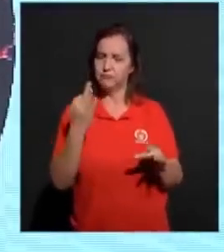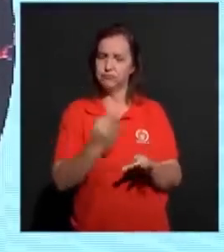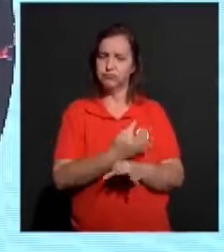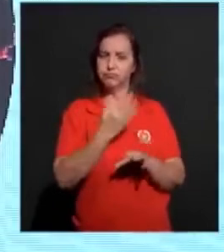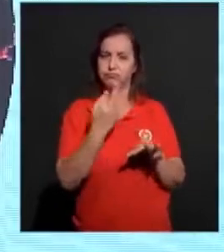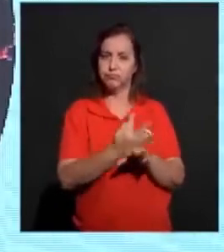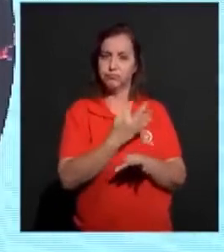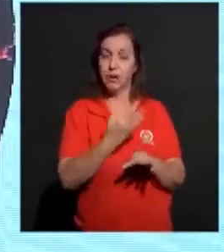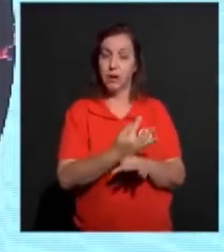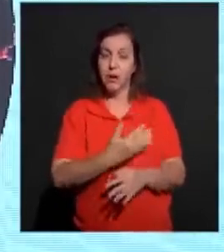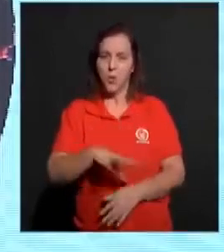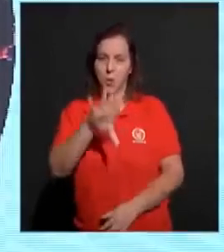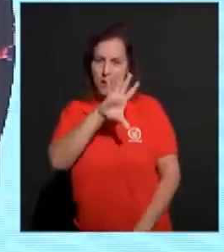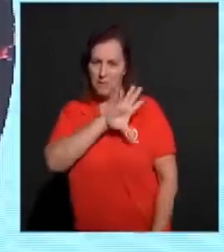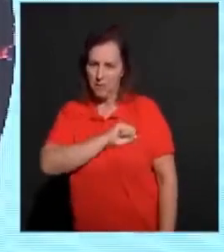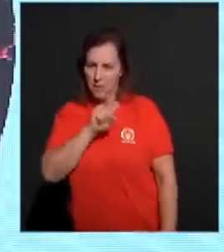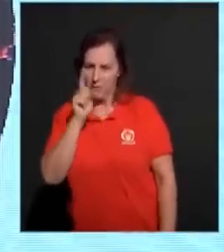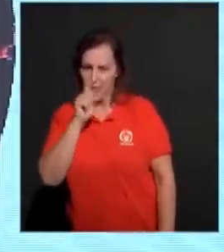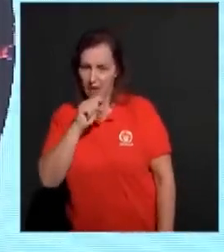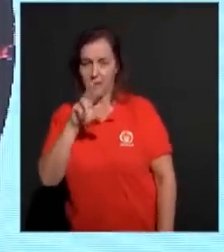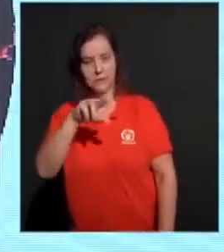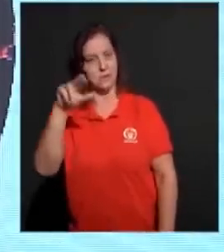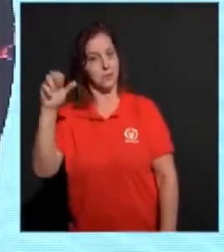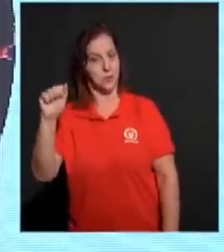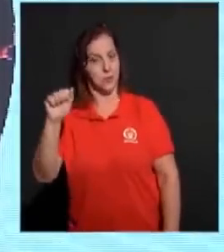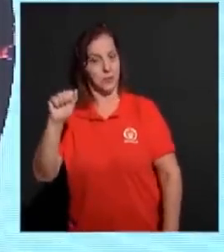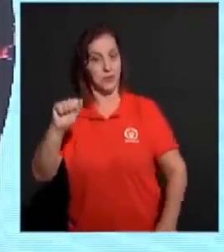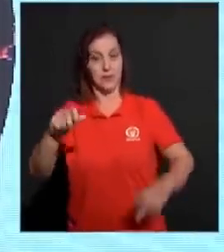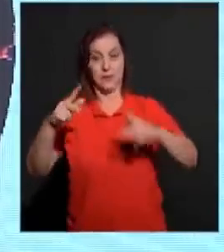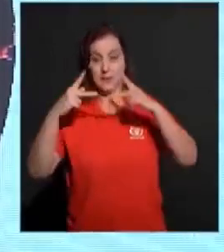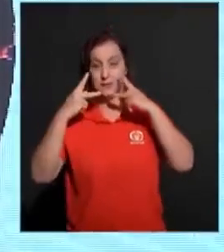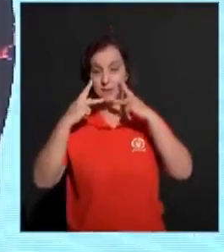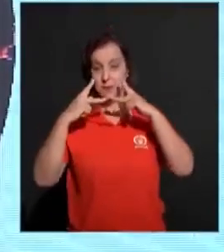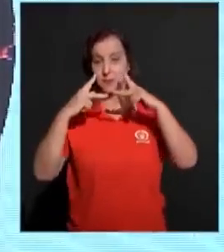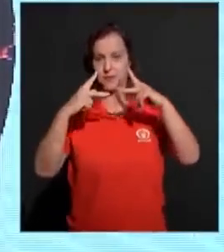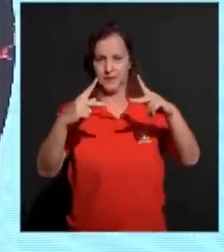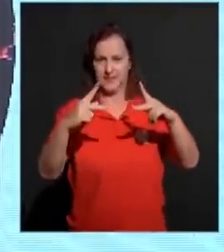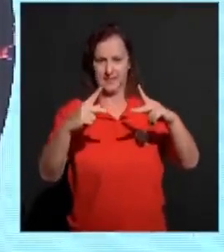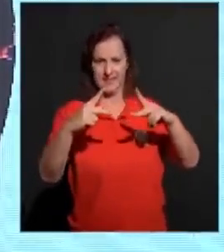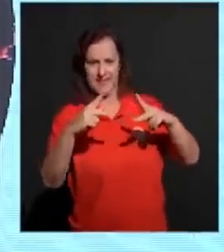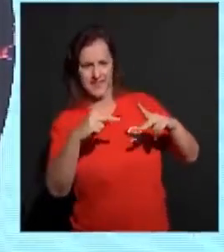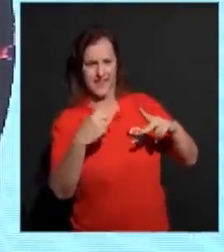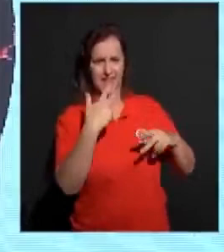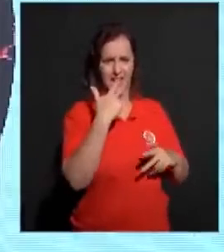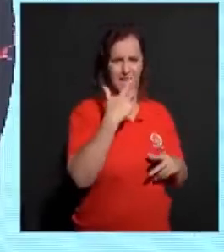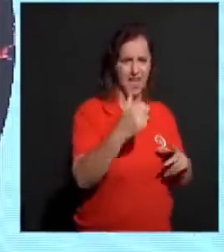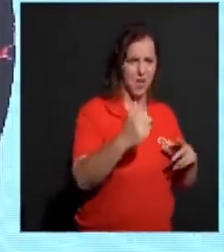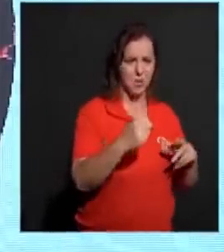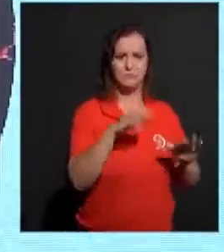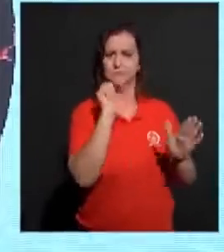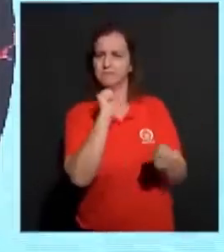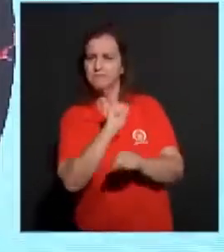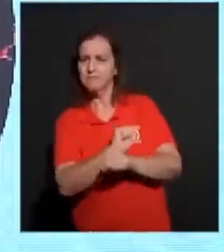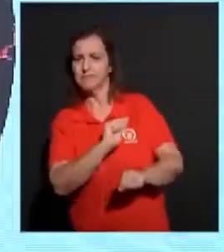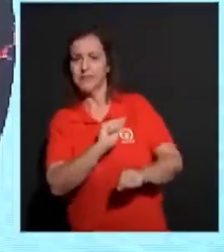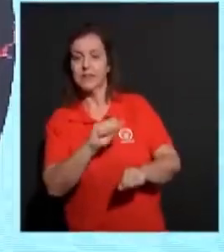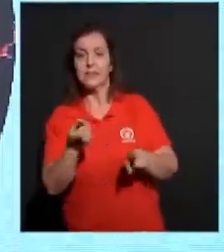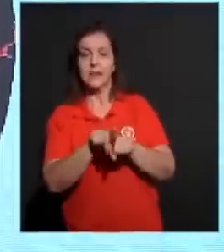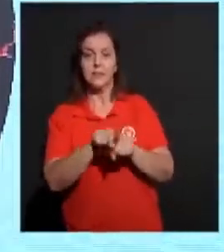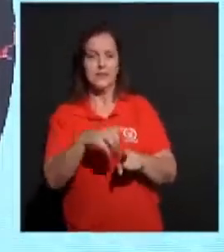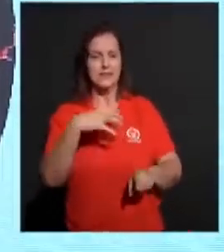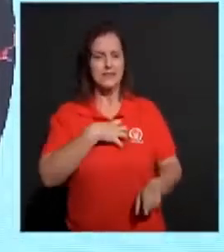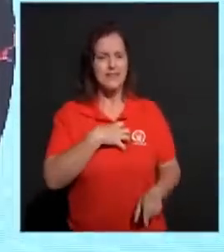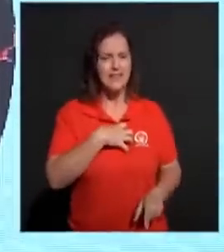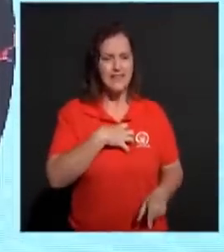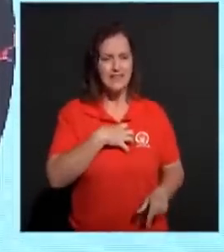amor nunca falha, mas havendo profecias serão aniquiladas, havendo línguas cessarão, havendo ciências